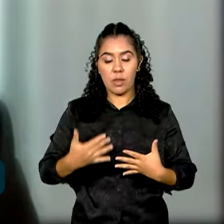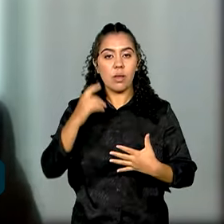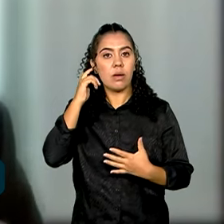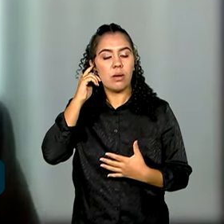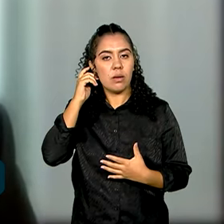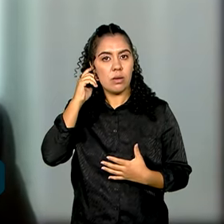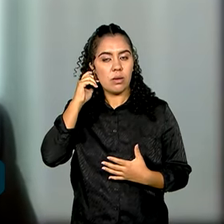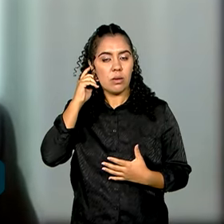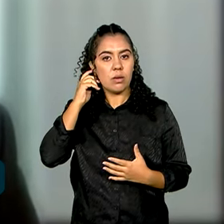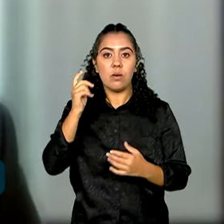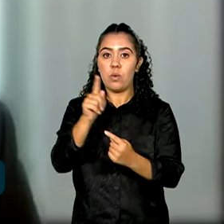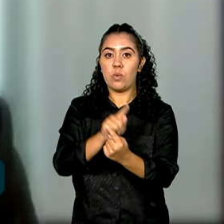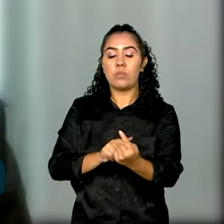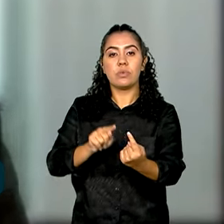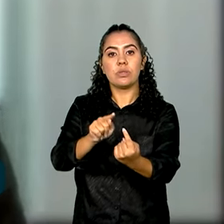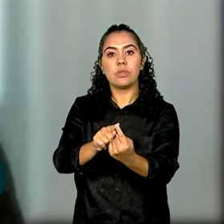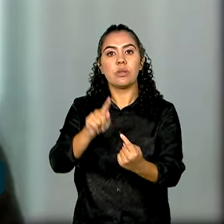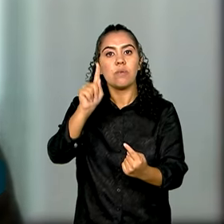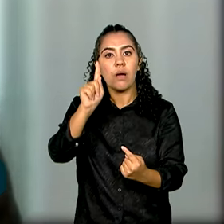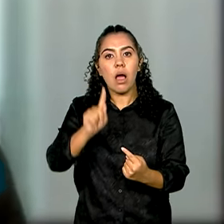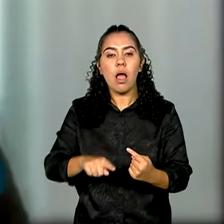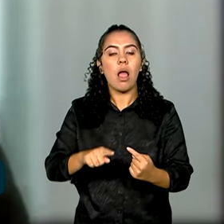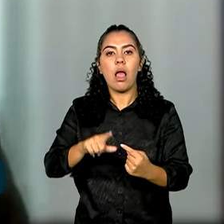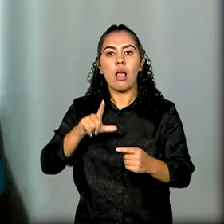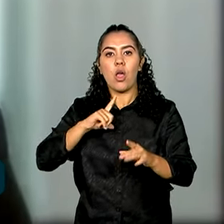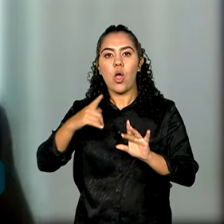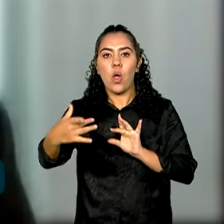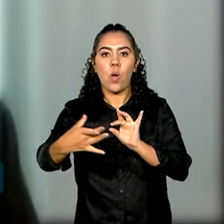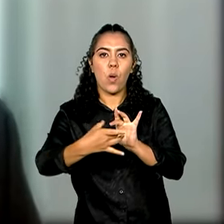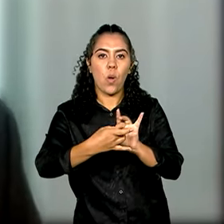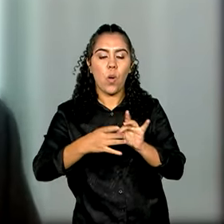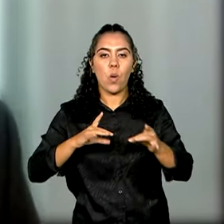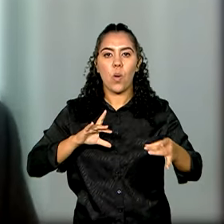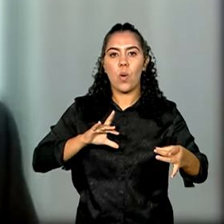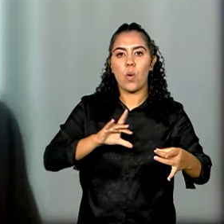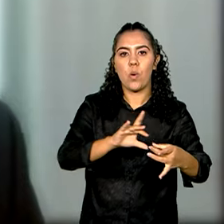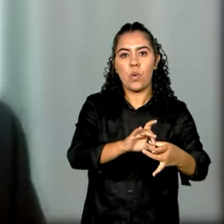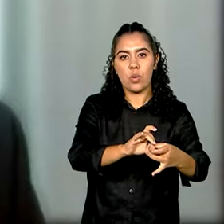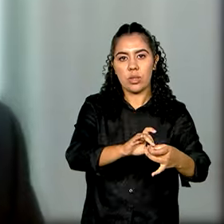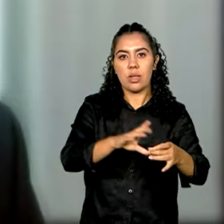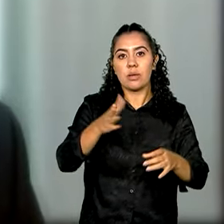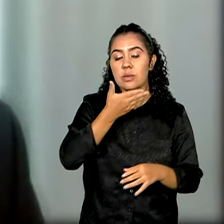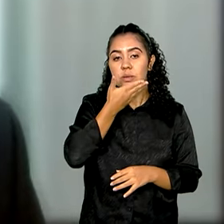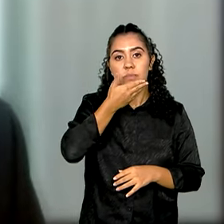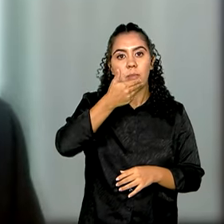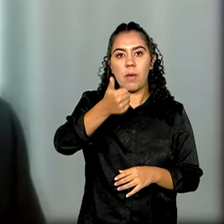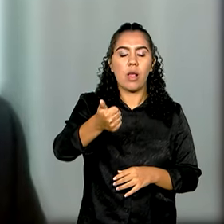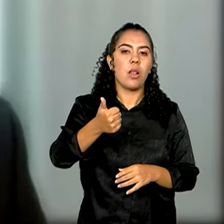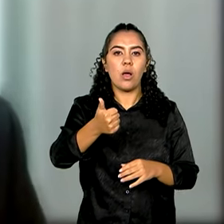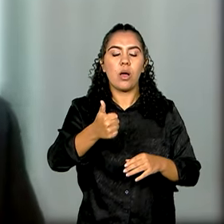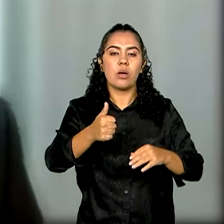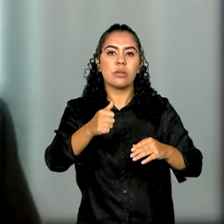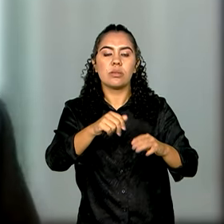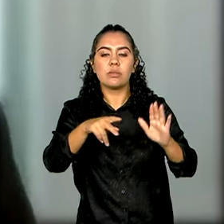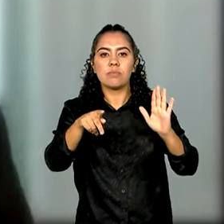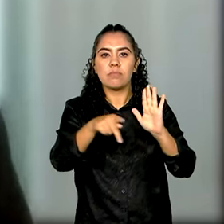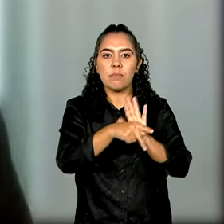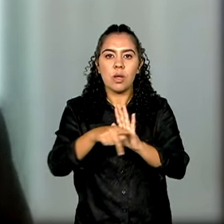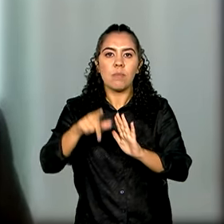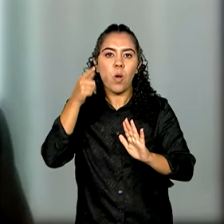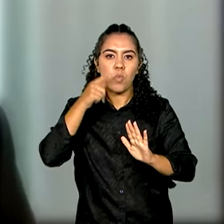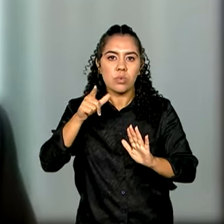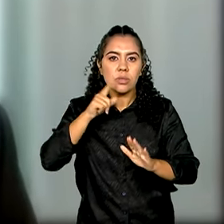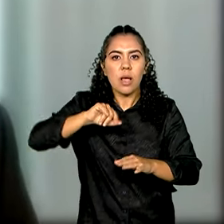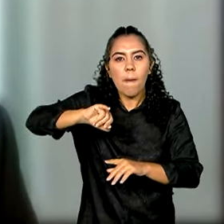conectar os melhores mentores possíveis com as melhores startups possíveis para que essa jornada seja muito bem